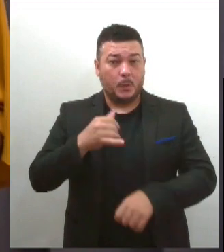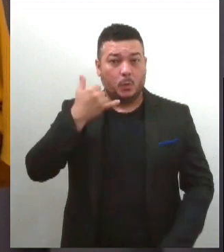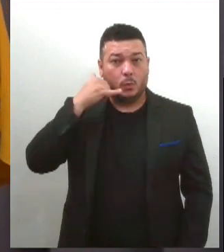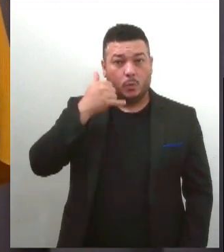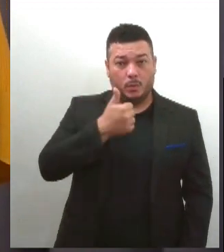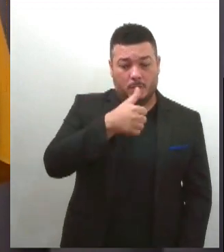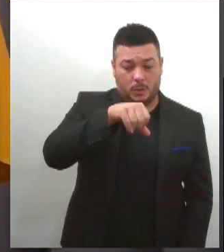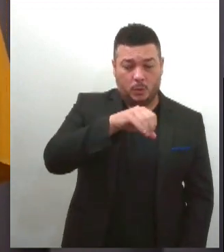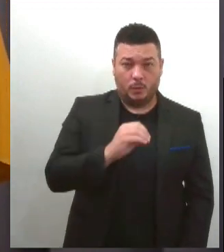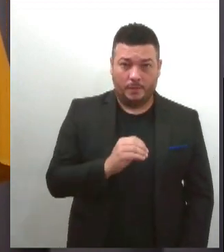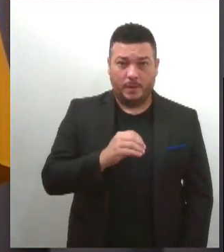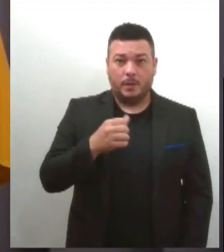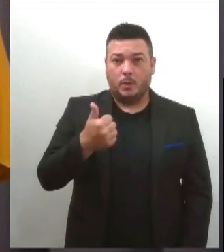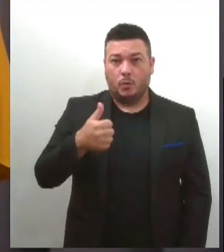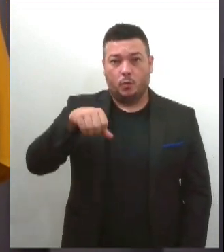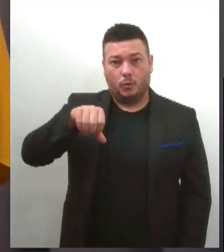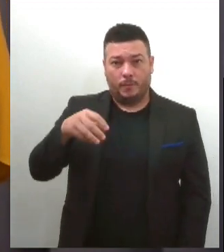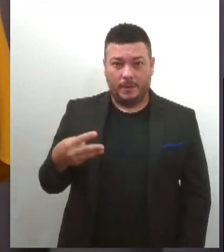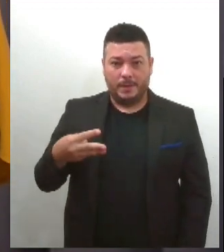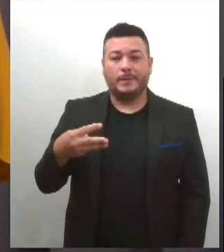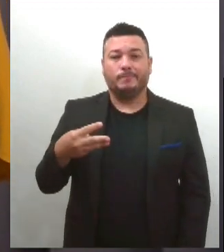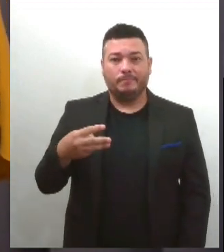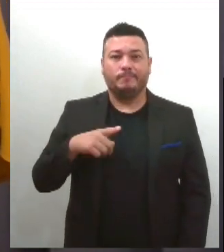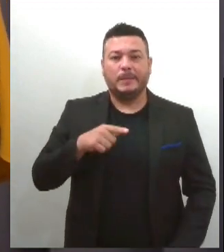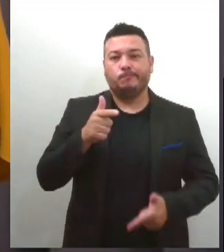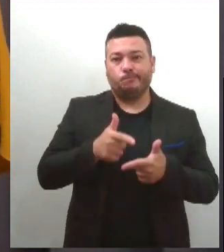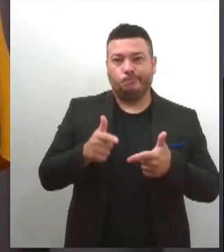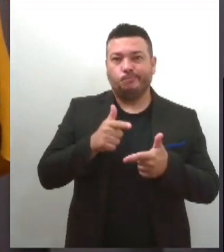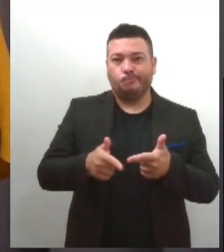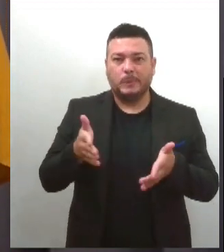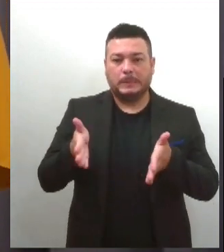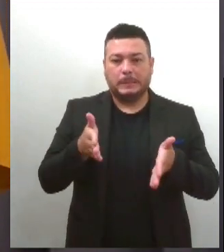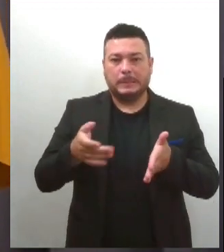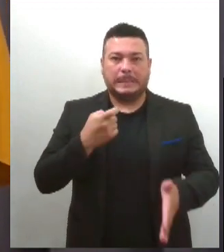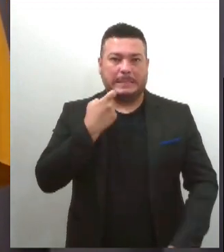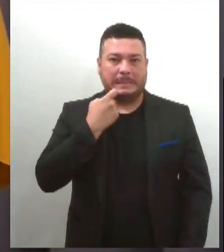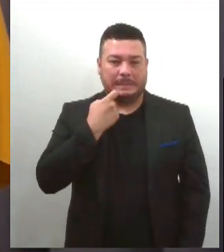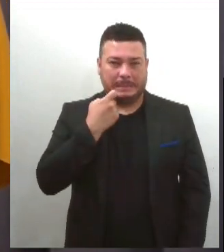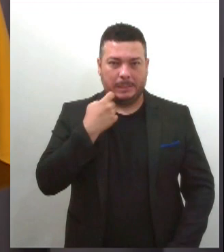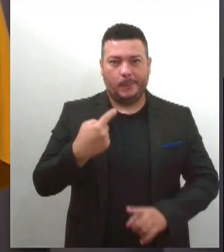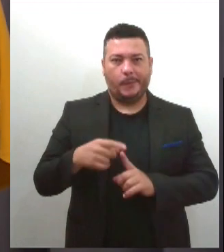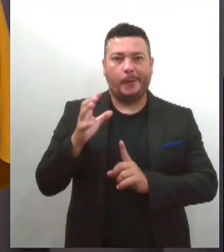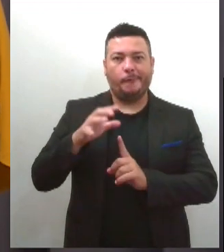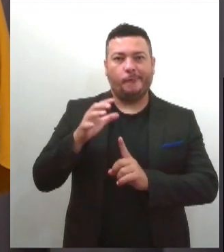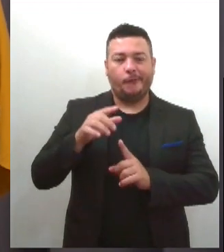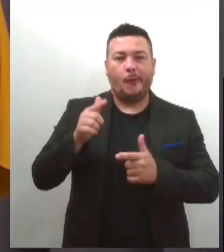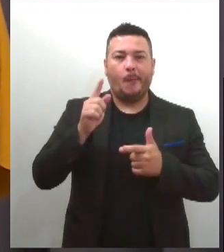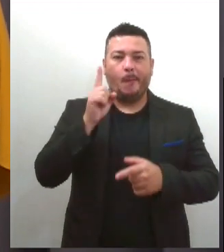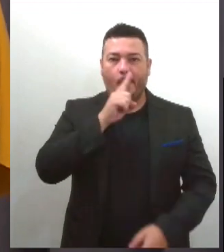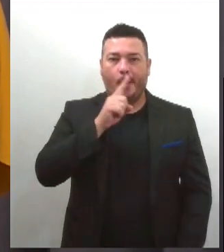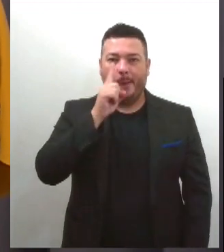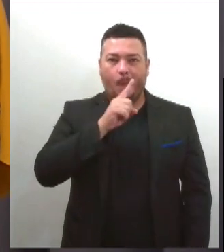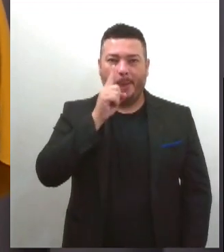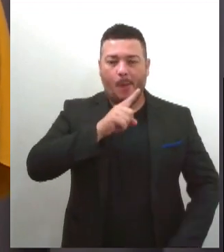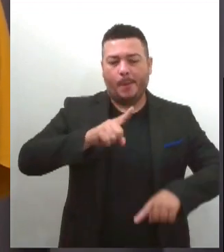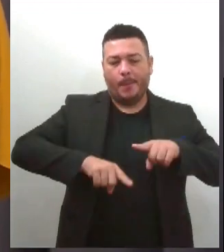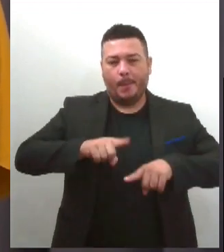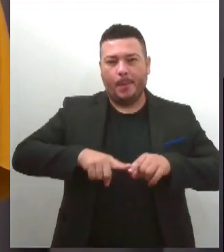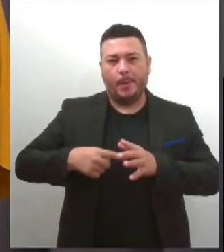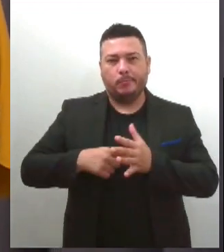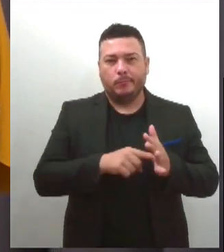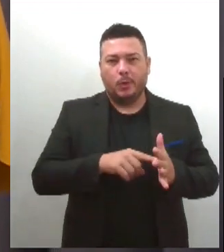193 passam por instabilidades nesta sexta-feira, provocados por falhas em aparelhos da Operadora Oi. Empresa